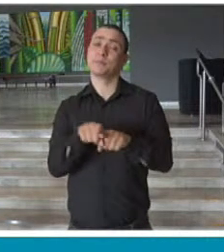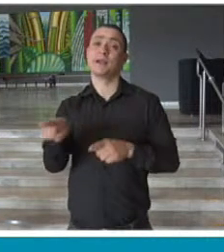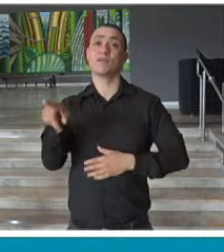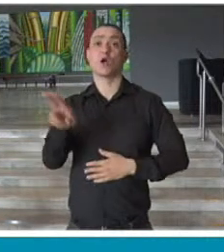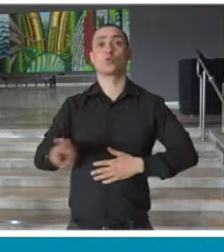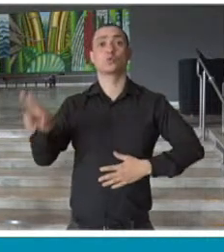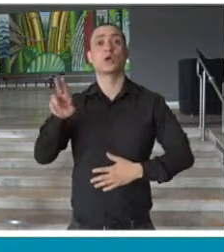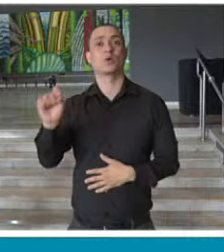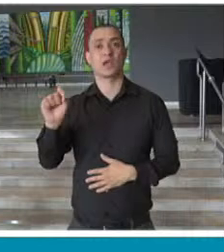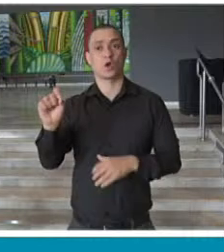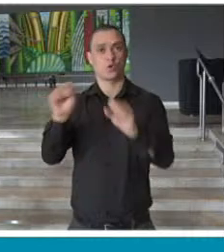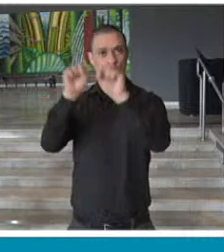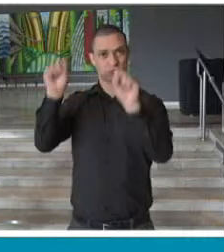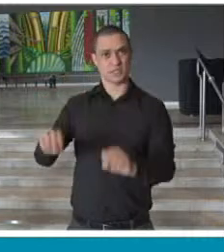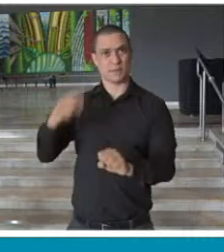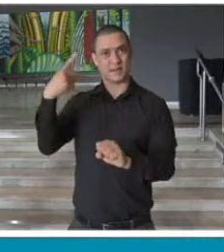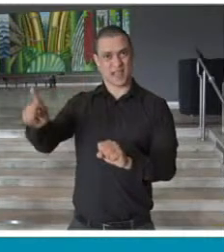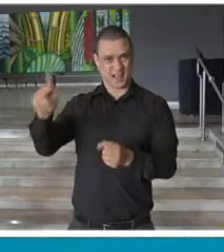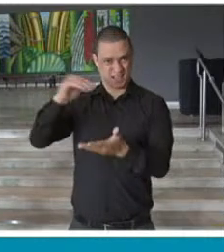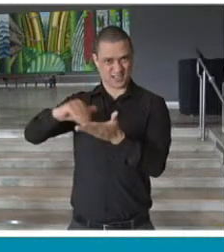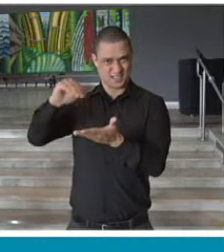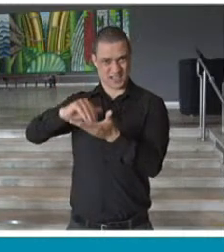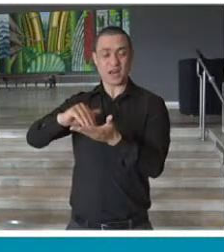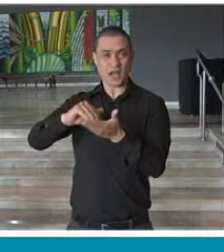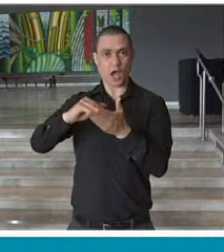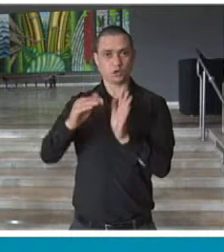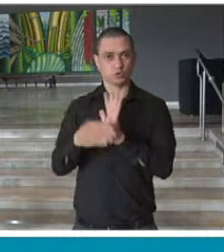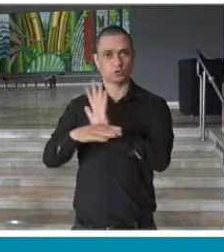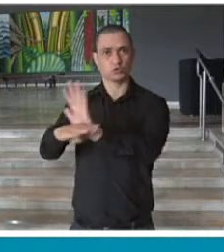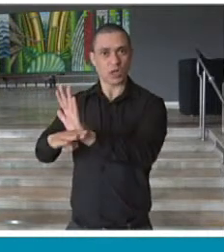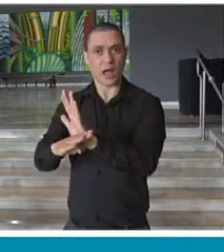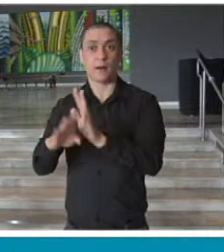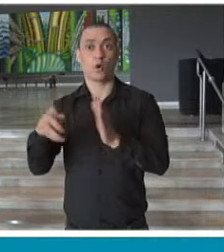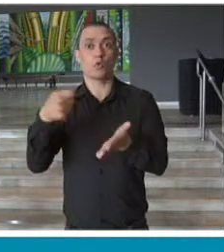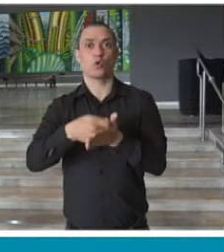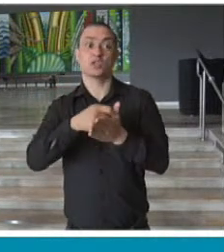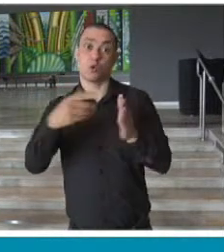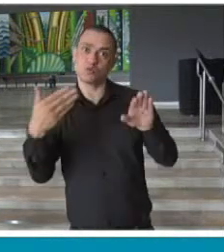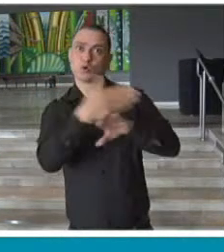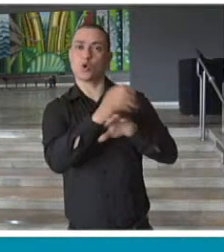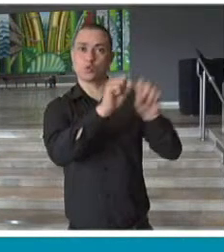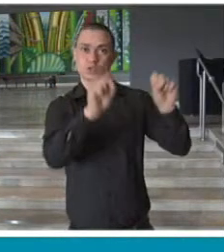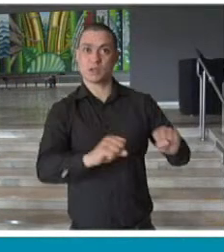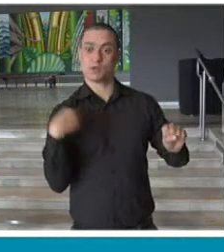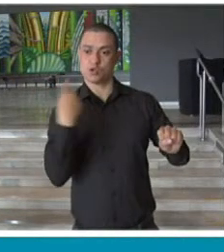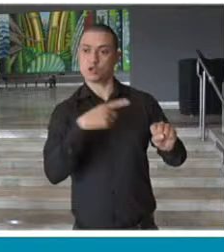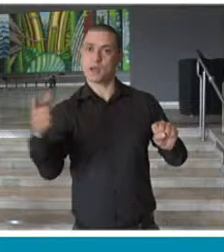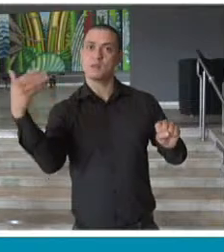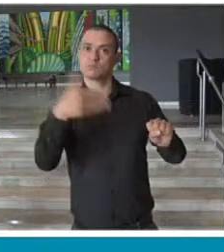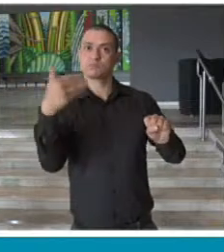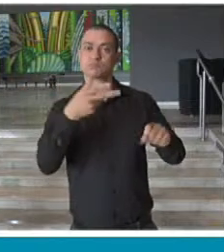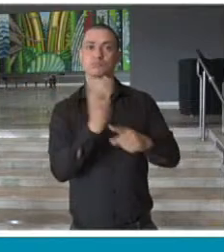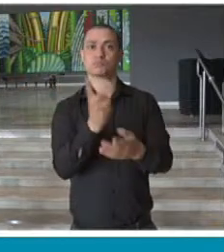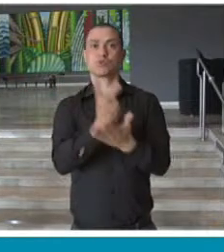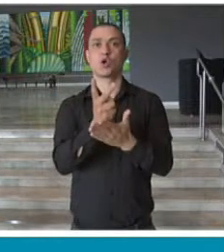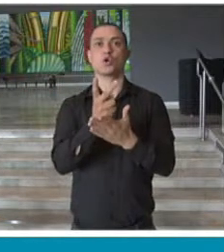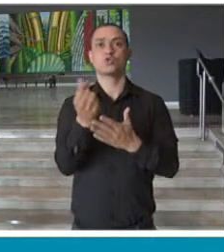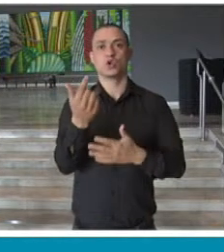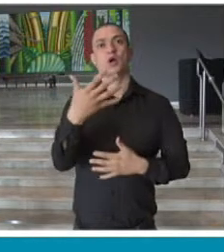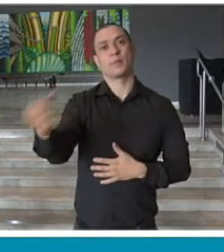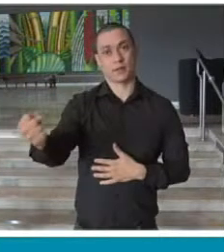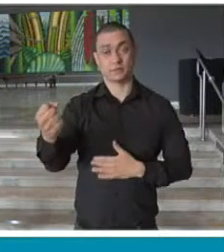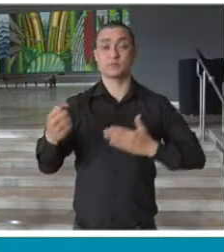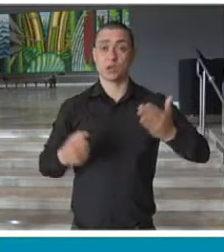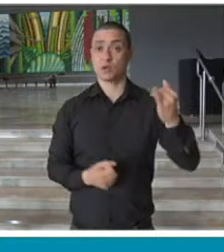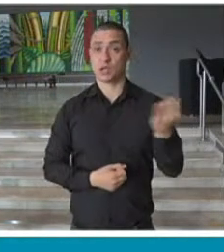utilizar os sistemas da Secretaria como uma contrapartida, uma condicionalidade para que ele permaneça recebendo. Isso é